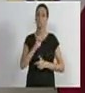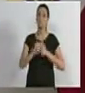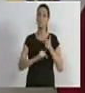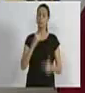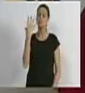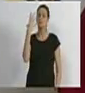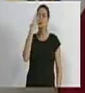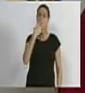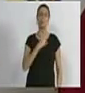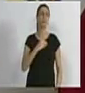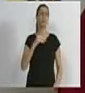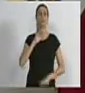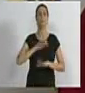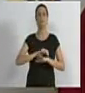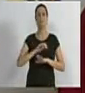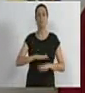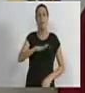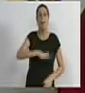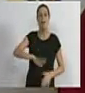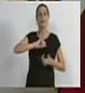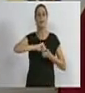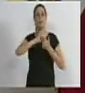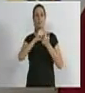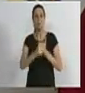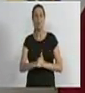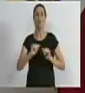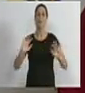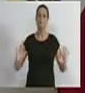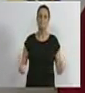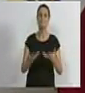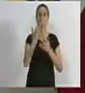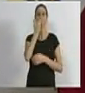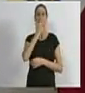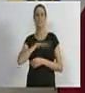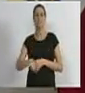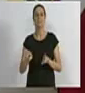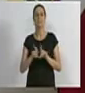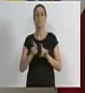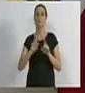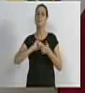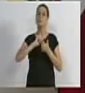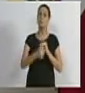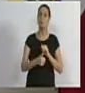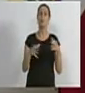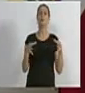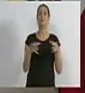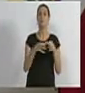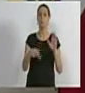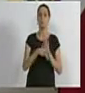Tanto na área do esporte com as crianças, tanto na área do esporte com o time feminino,